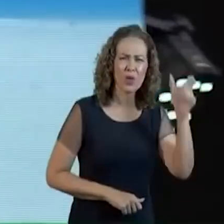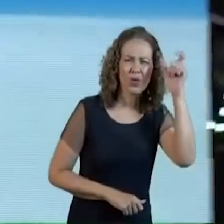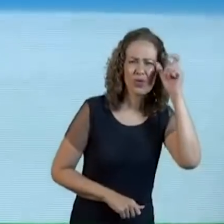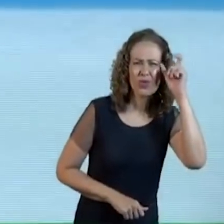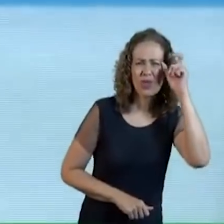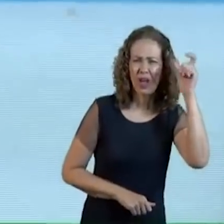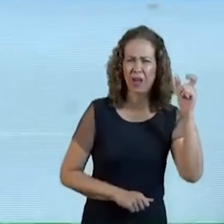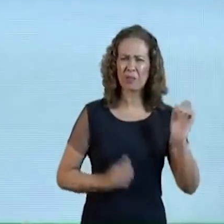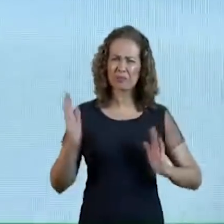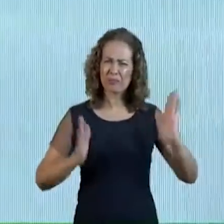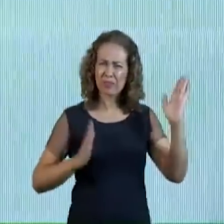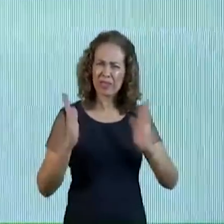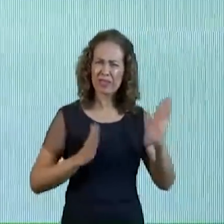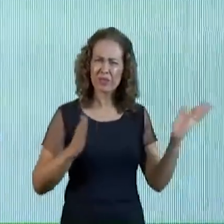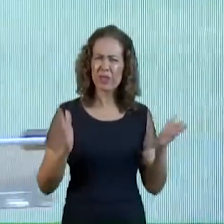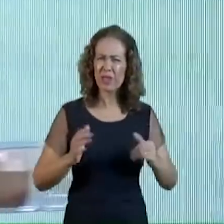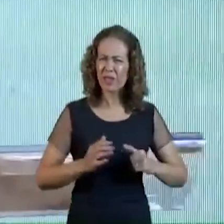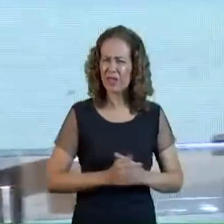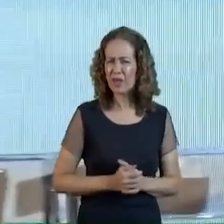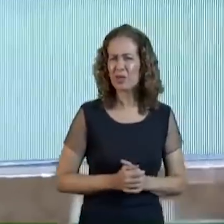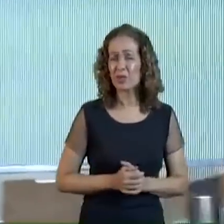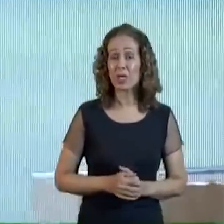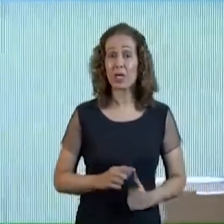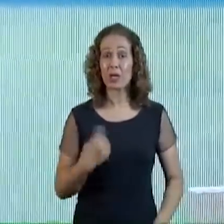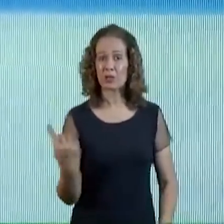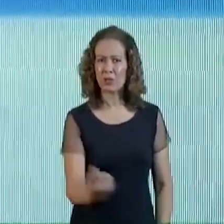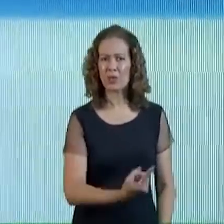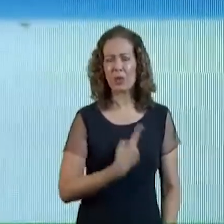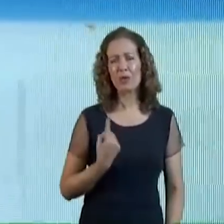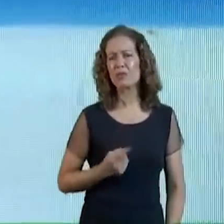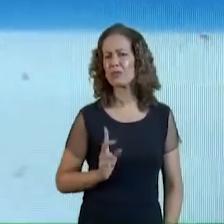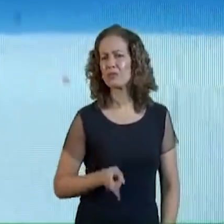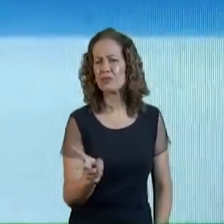pandemia Não acordou a gente O que vai?